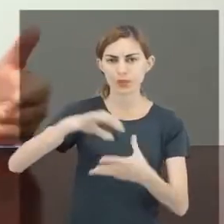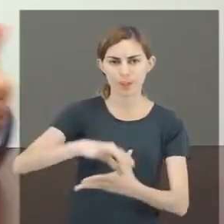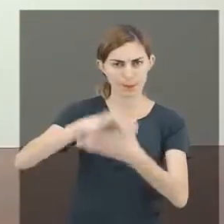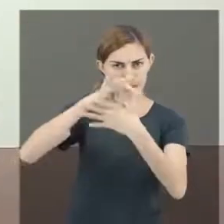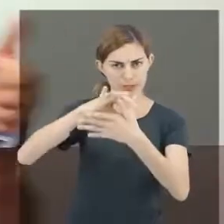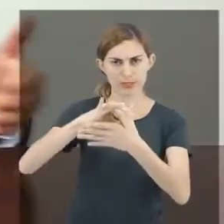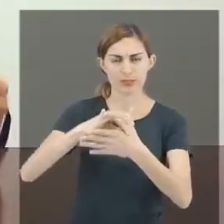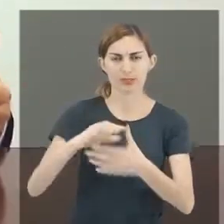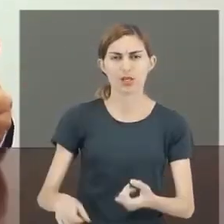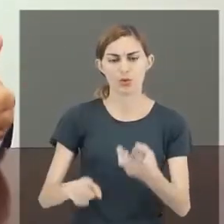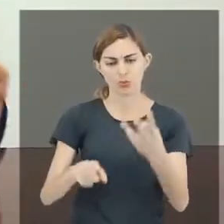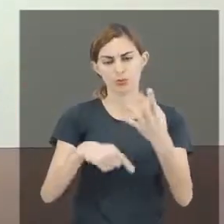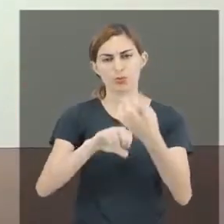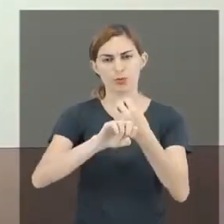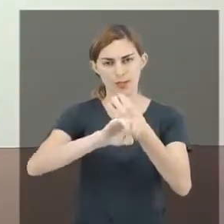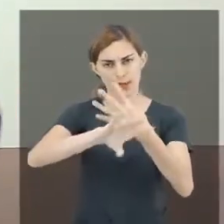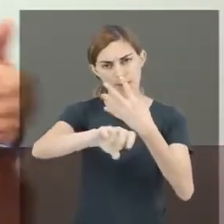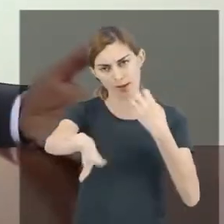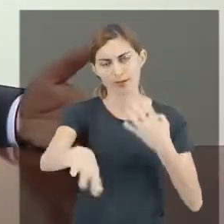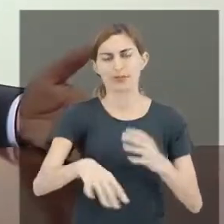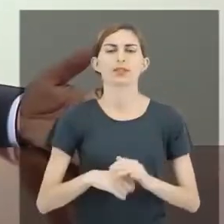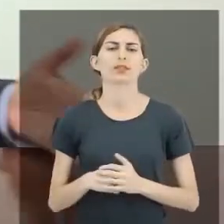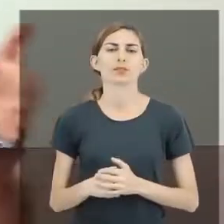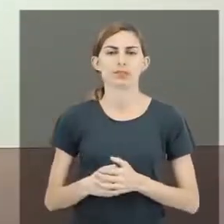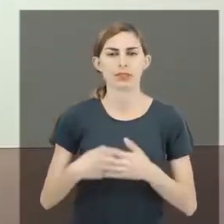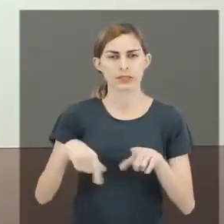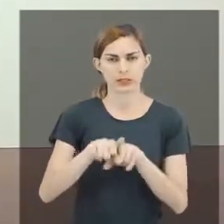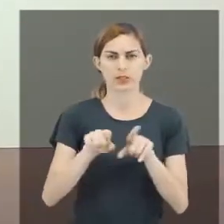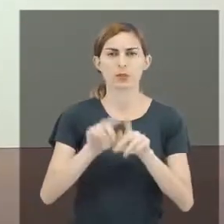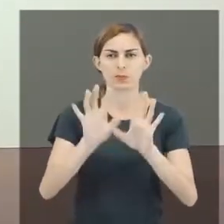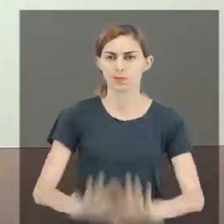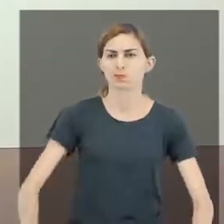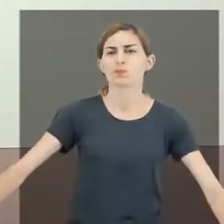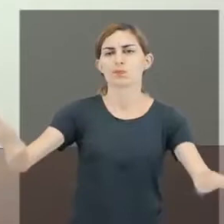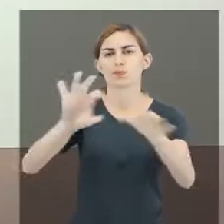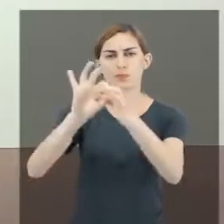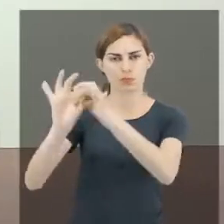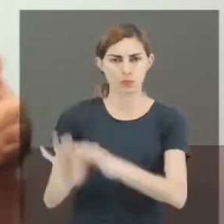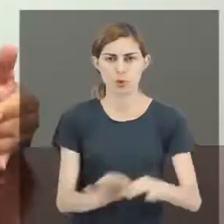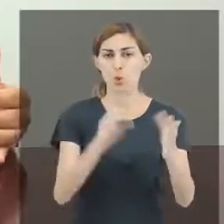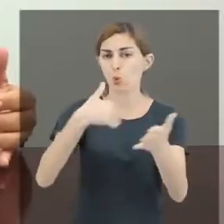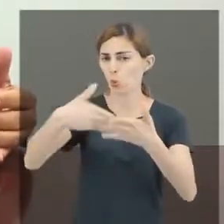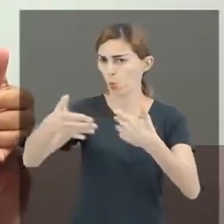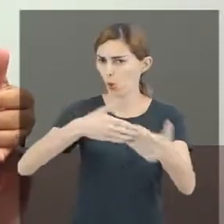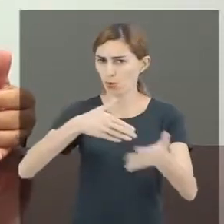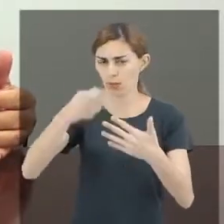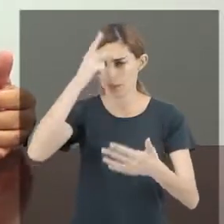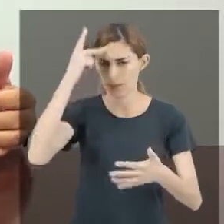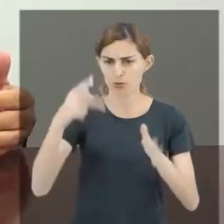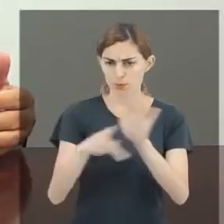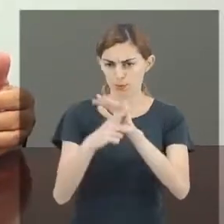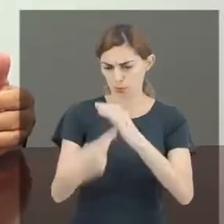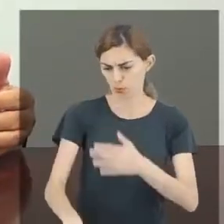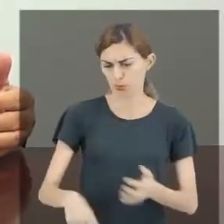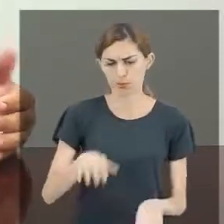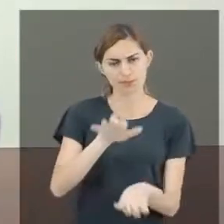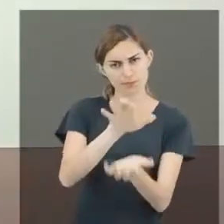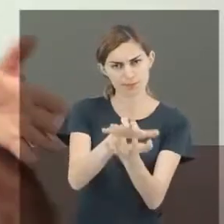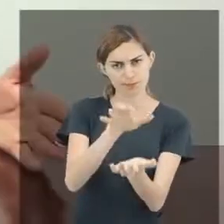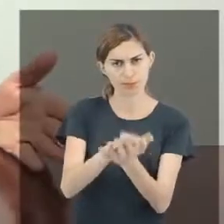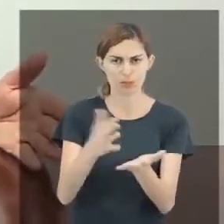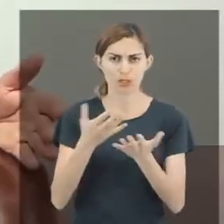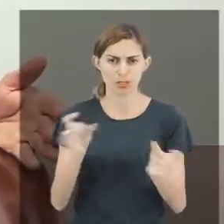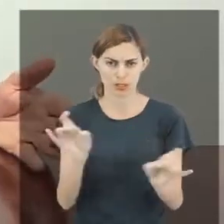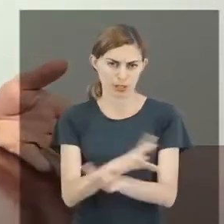E a EAD nas duas formas. E volto a dizer, mais uma vez, de forma universal. Então, qualquer pernambucano hoje que tenha terminado o ensino médio,